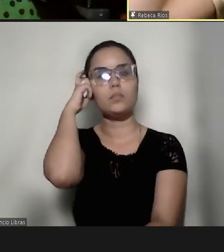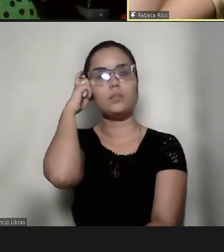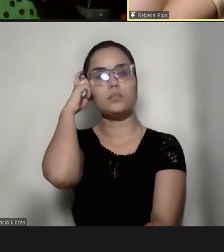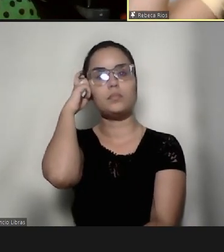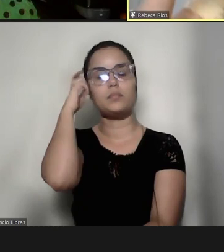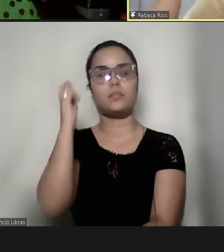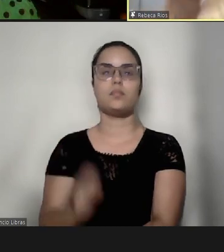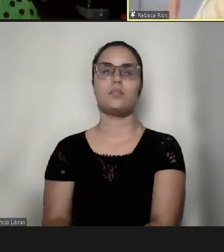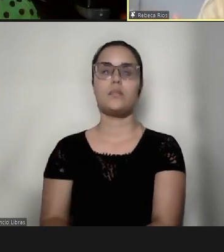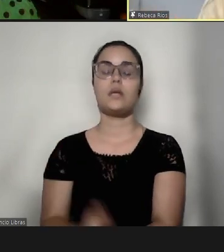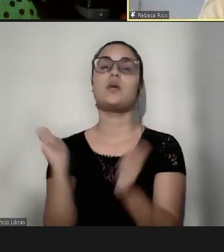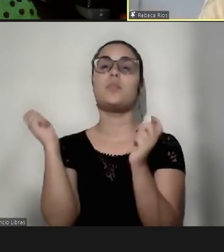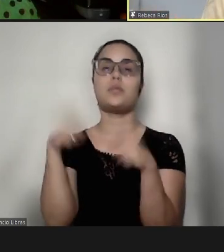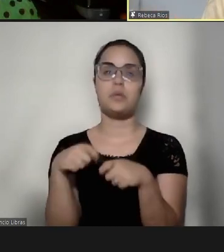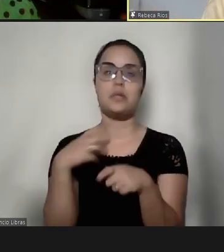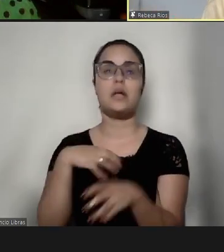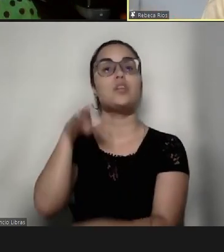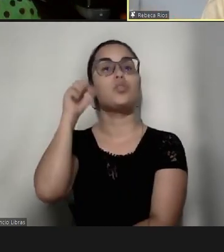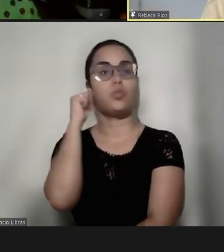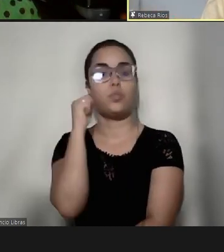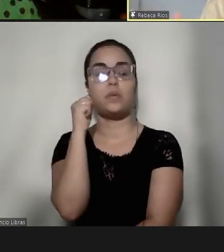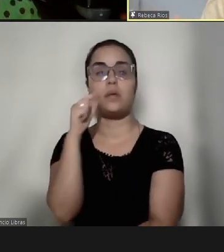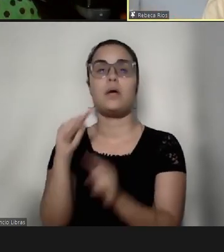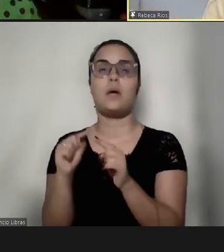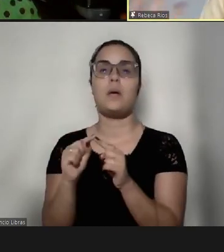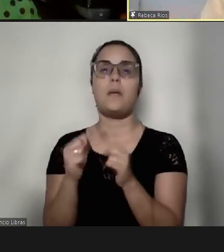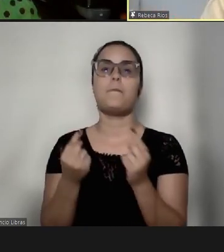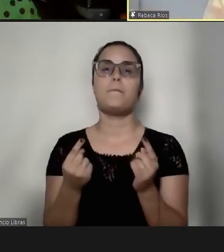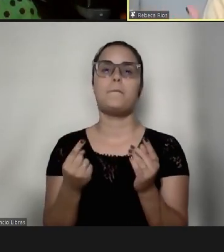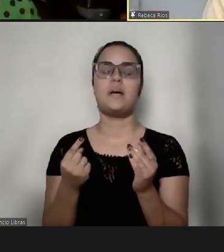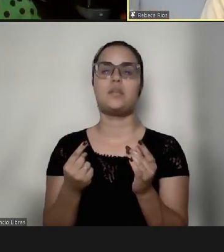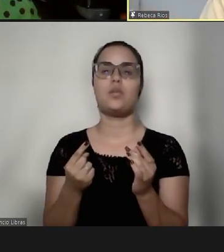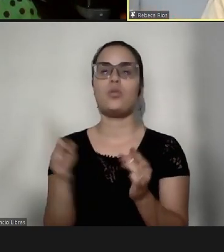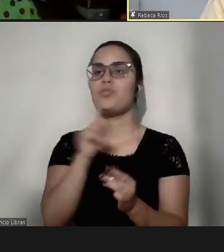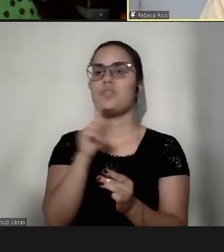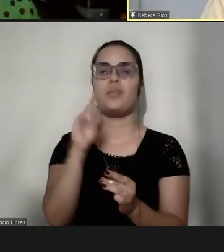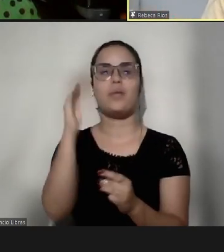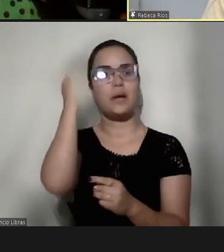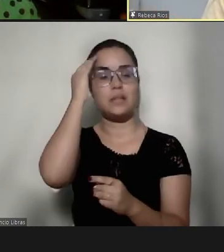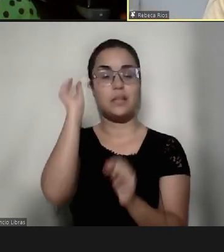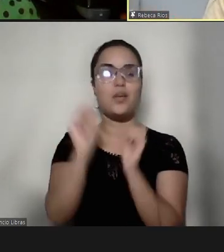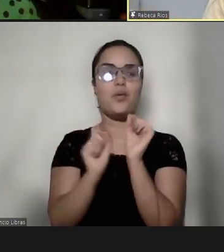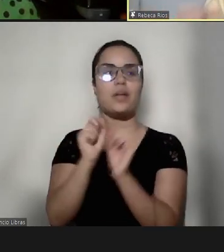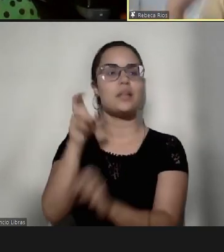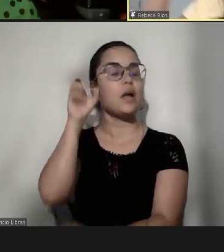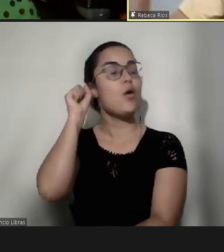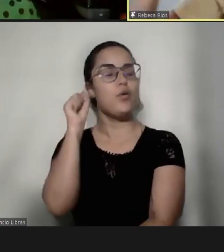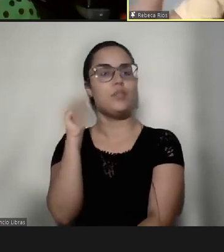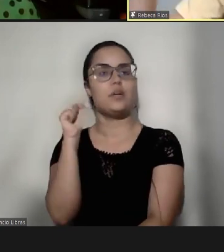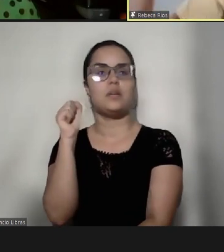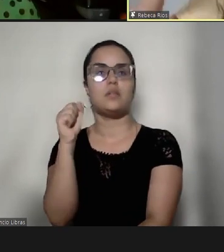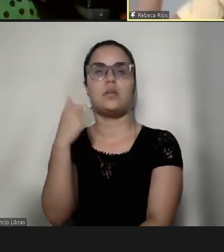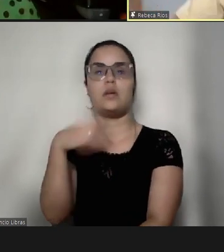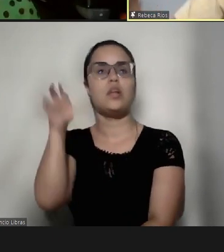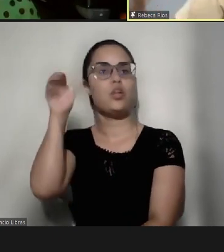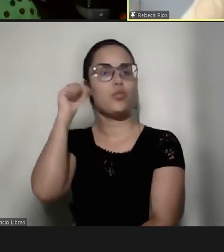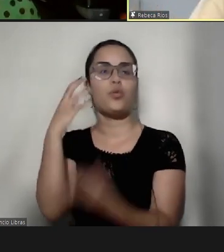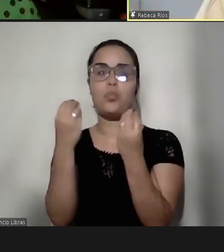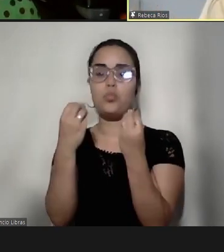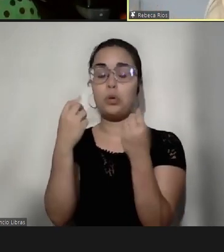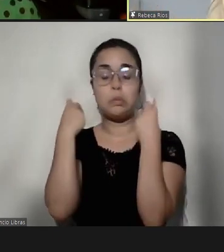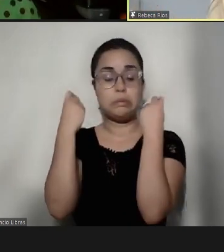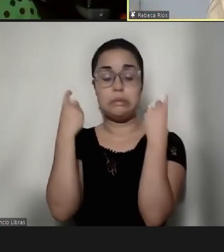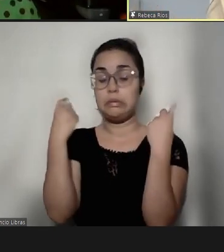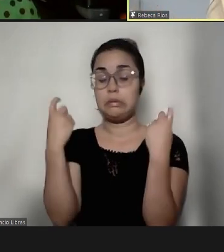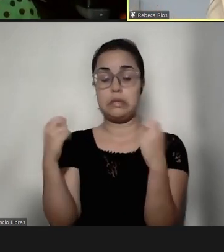a oportunidade dele ouvir, mas o ouvir não é entender o que se ouve, né, ele ouvia um monte de barulho, mas